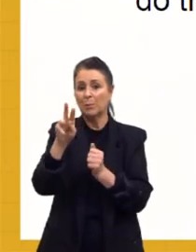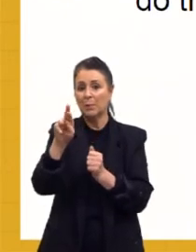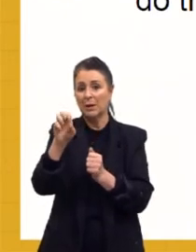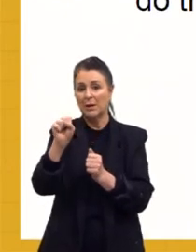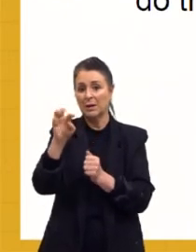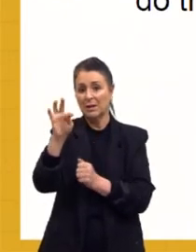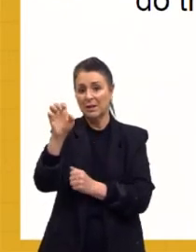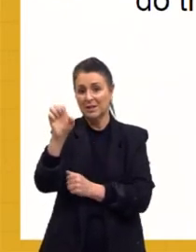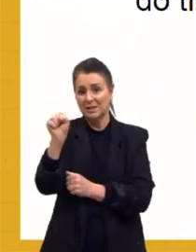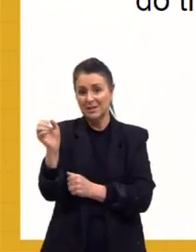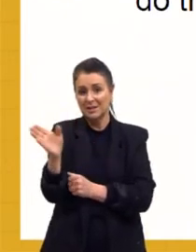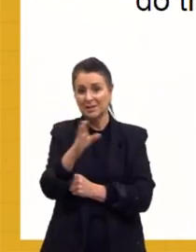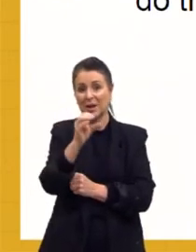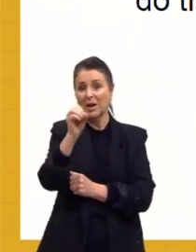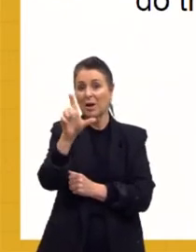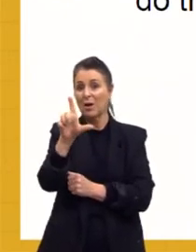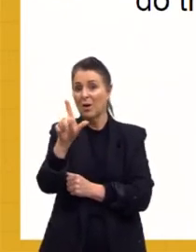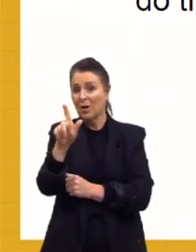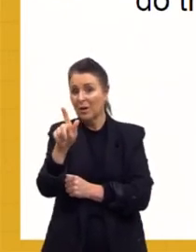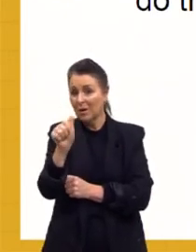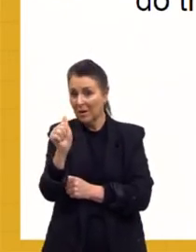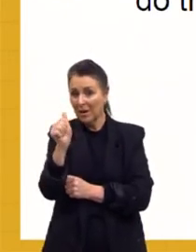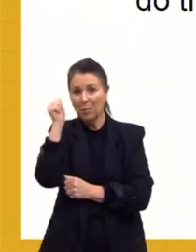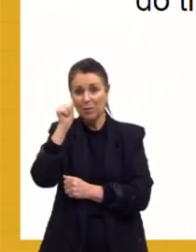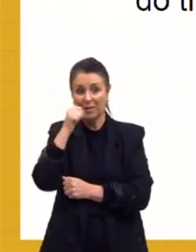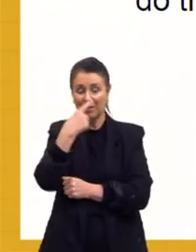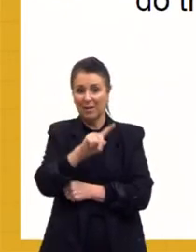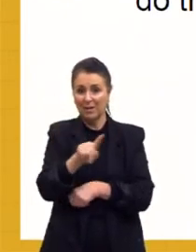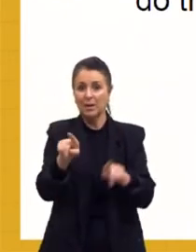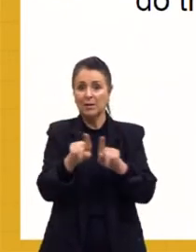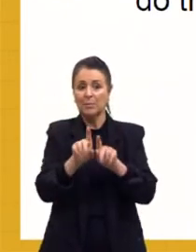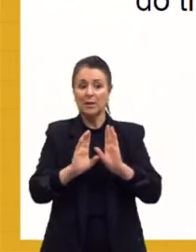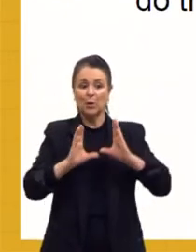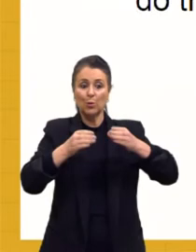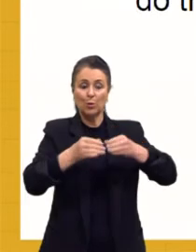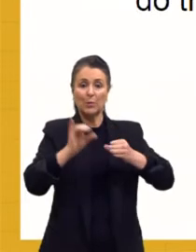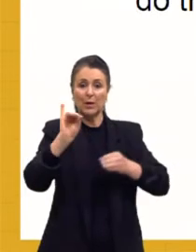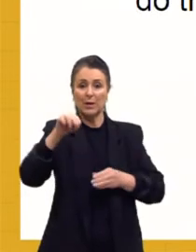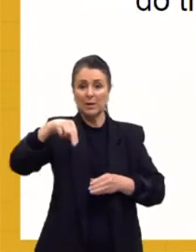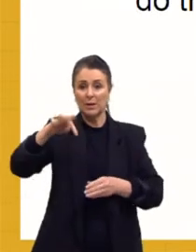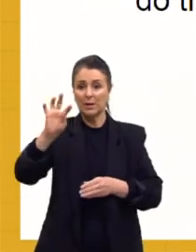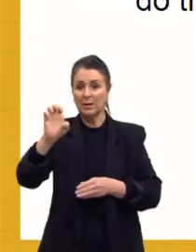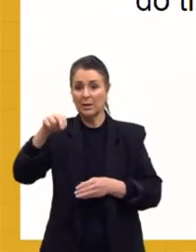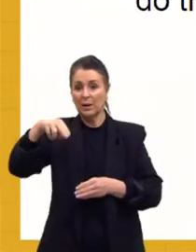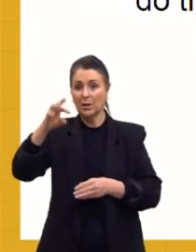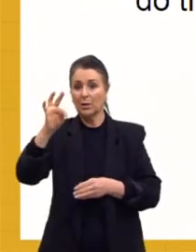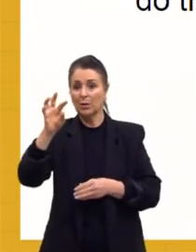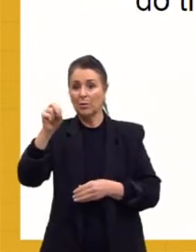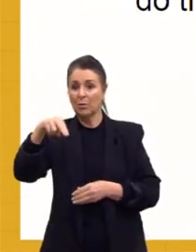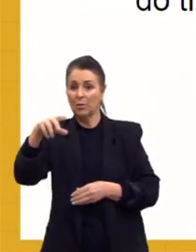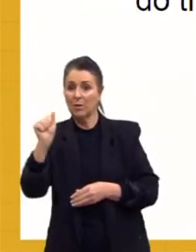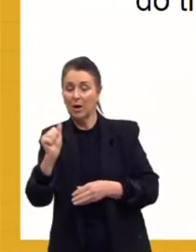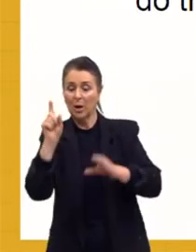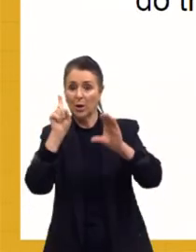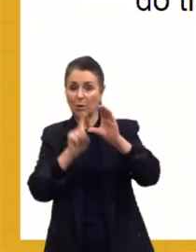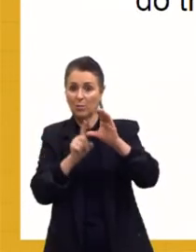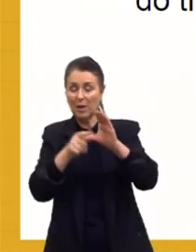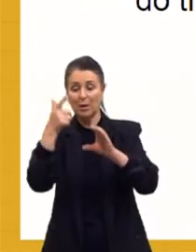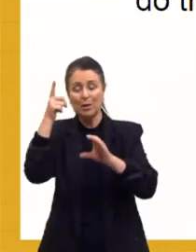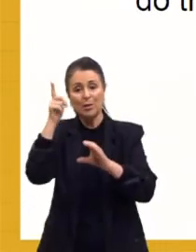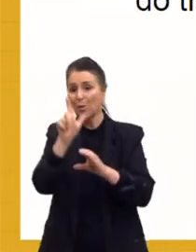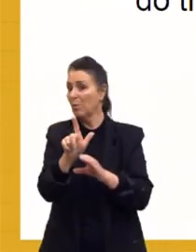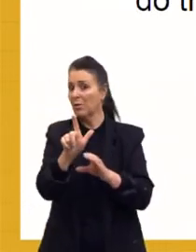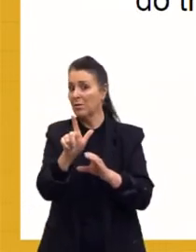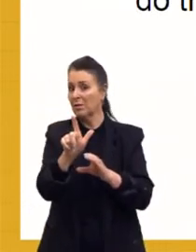e Luiz Carlos Prestes, e a Intentona Comunista, são mal sucedidos, não conseguem tomar o poder, depois vão ser